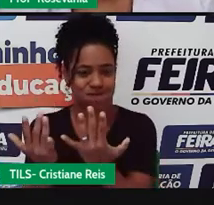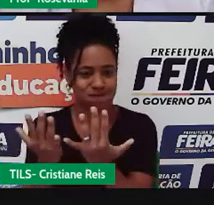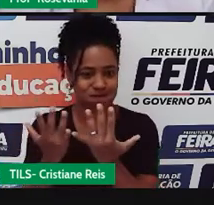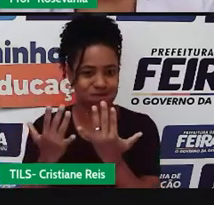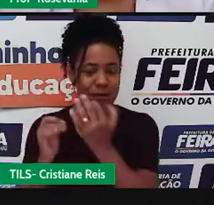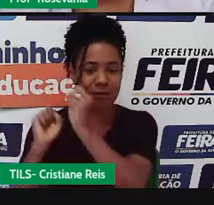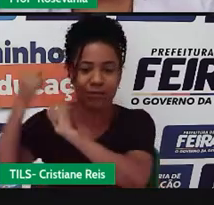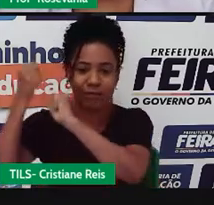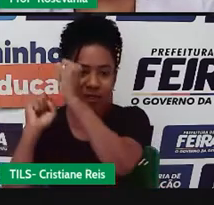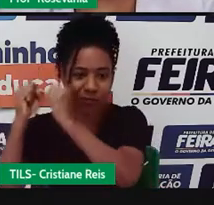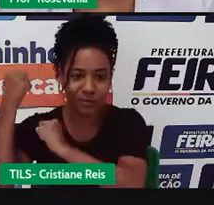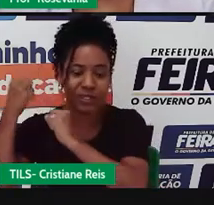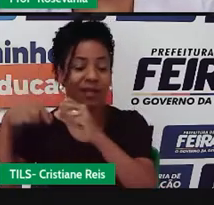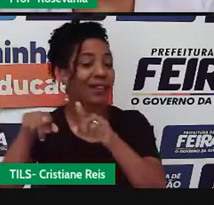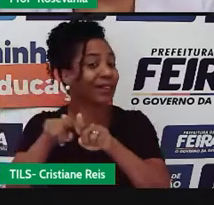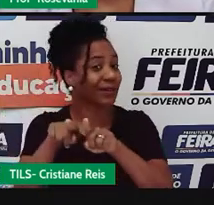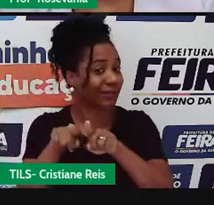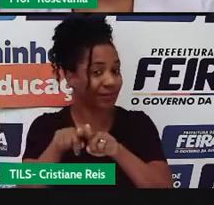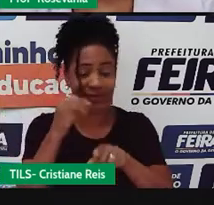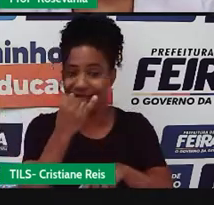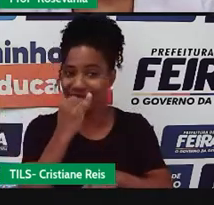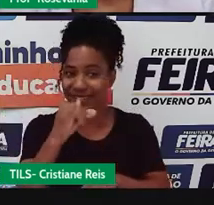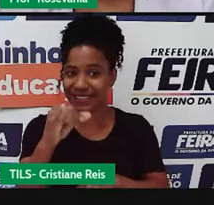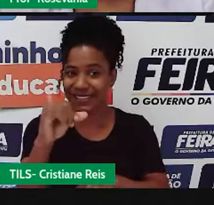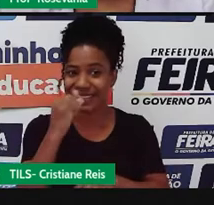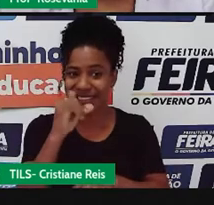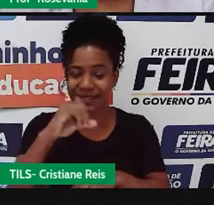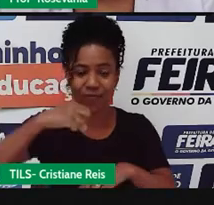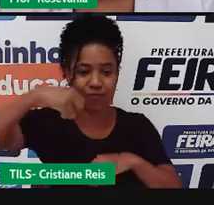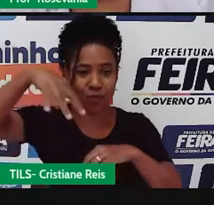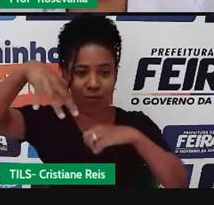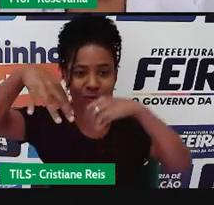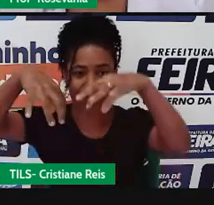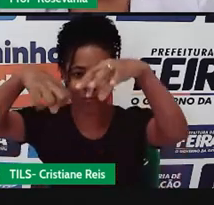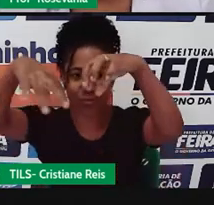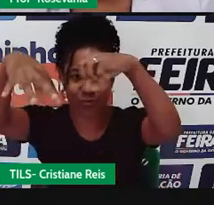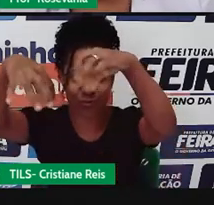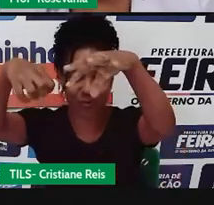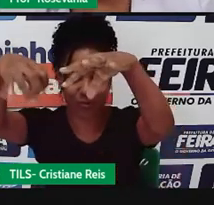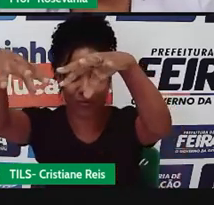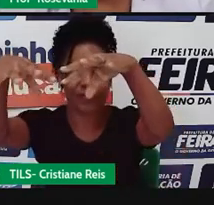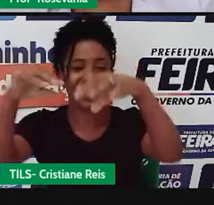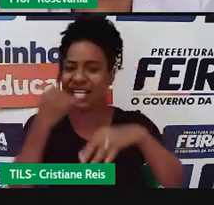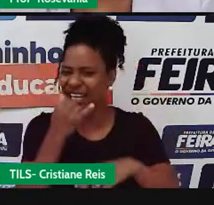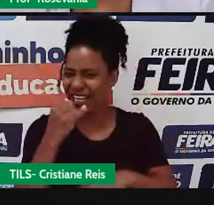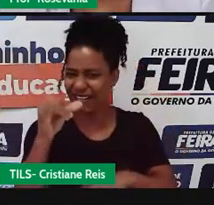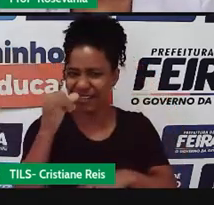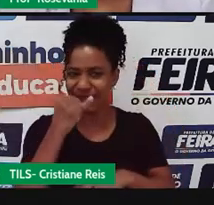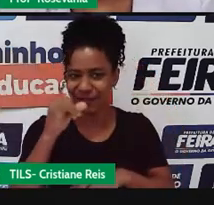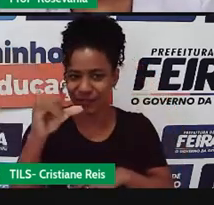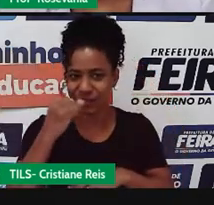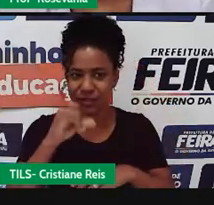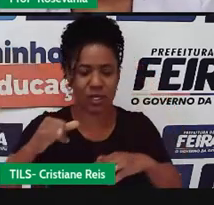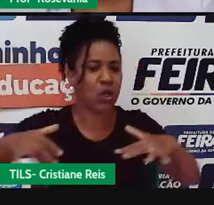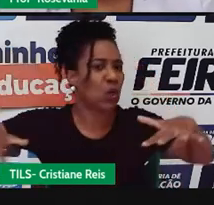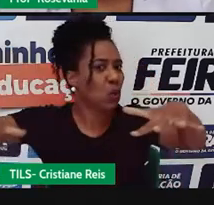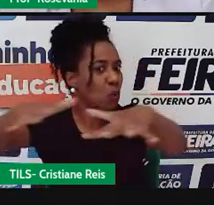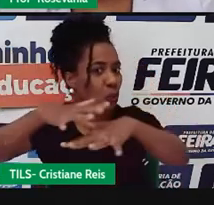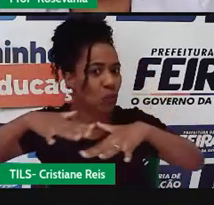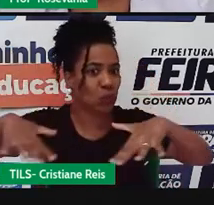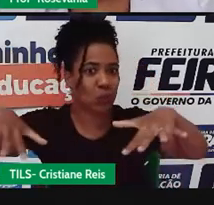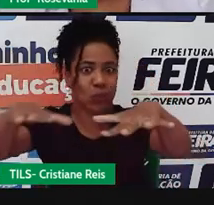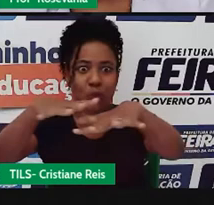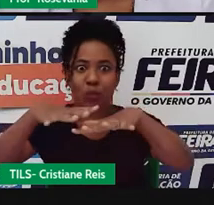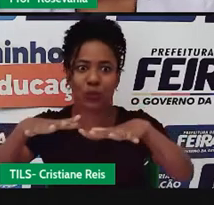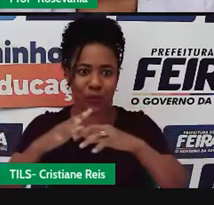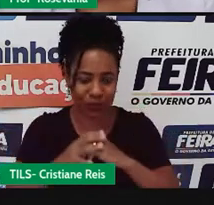né, hidrelétrico, e também essa questão, se é potencial hidrelétrico, já sabe, geração de energia, e todo local que tem geração de